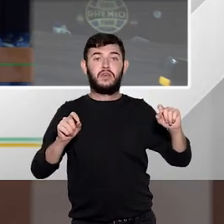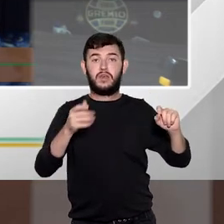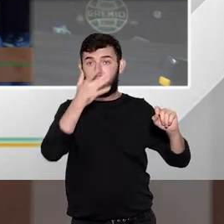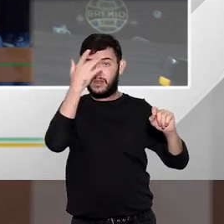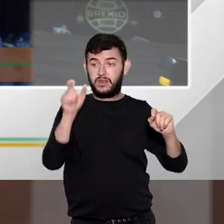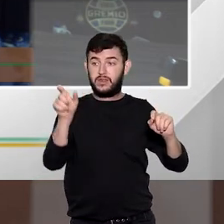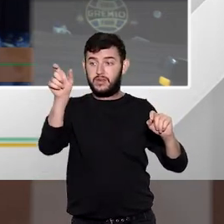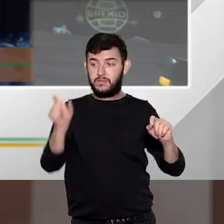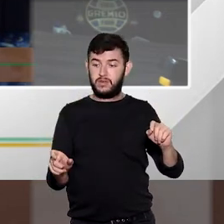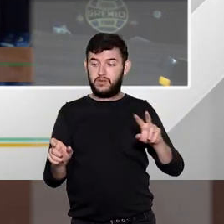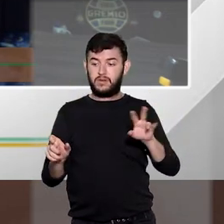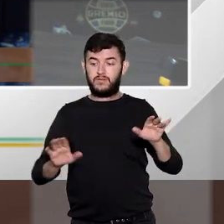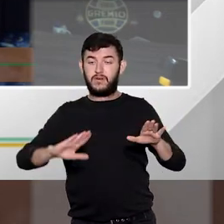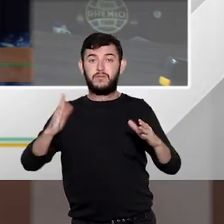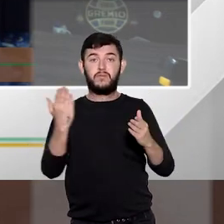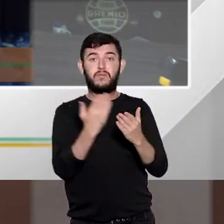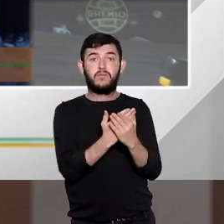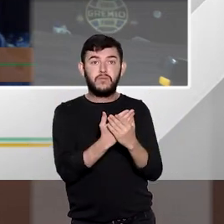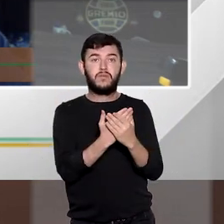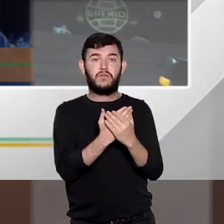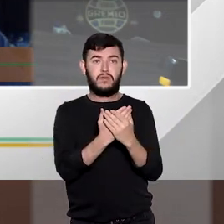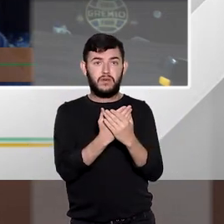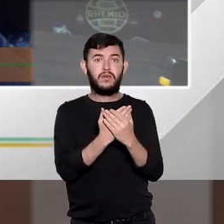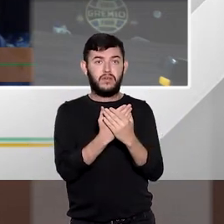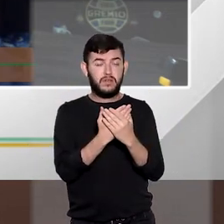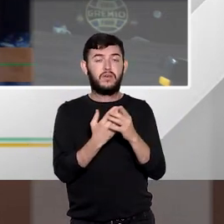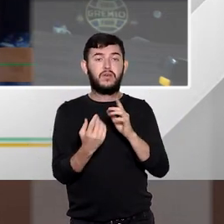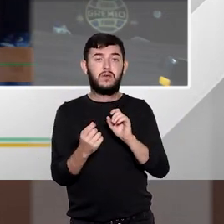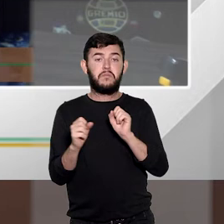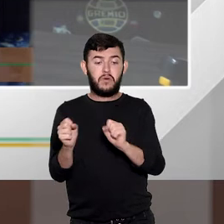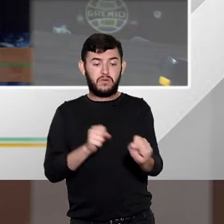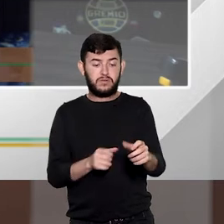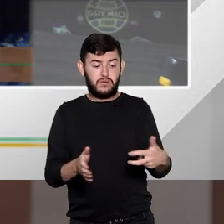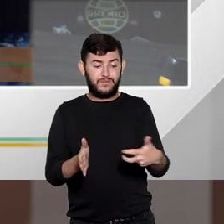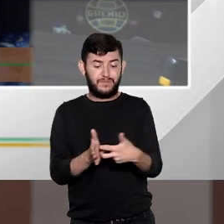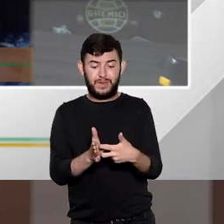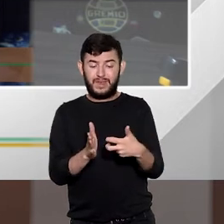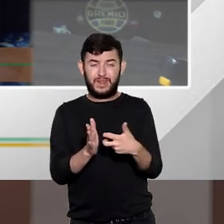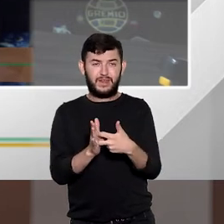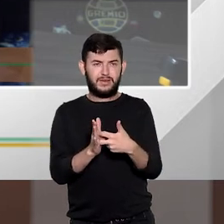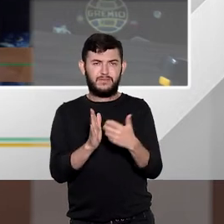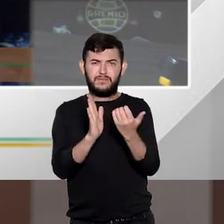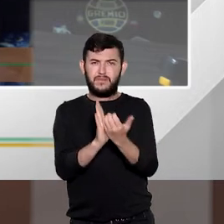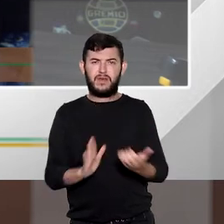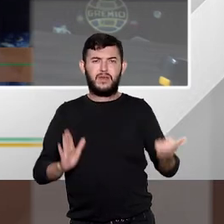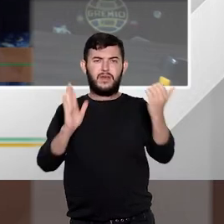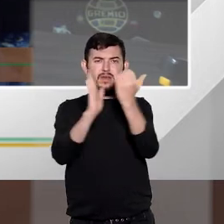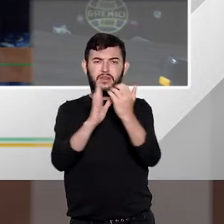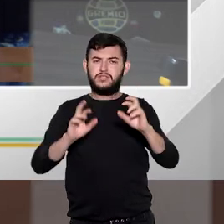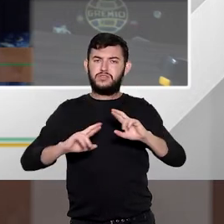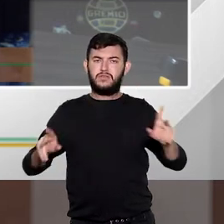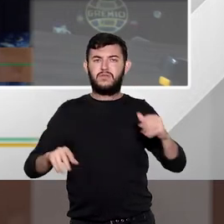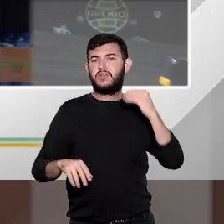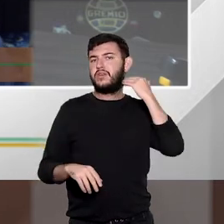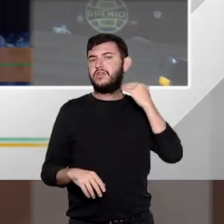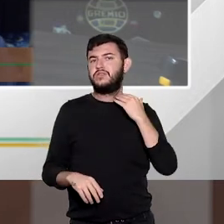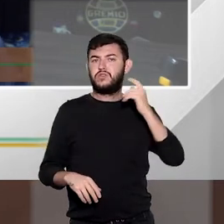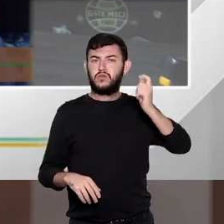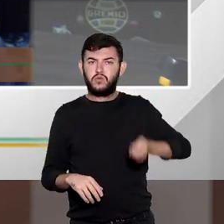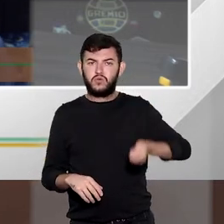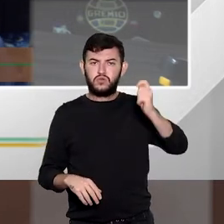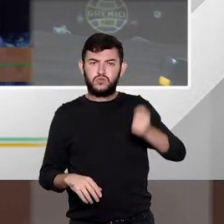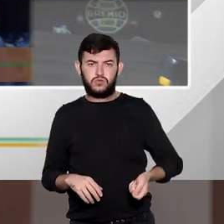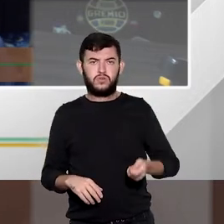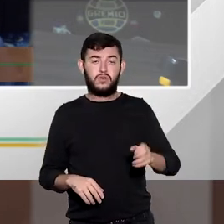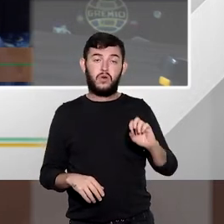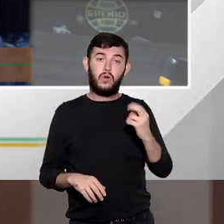gerar uma pena mais elevada daquela estabelecida pelo juiz, assim como a defesa ela considerar que a